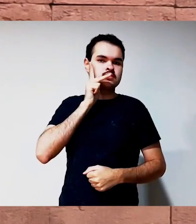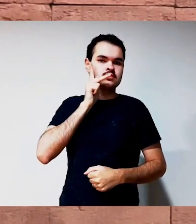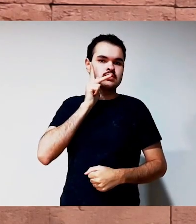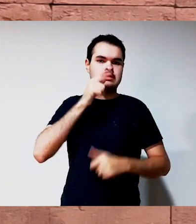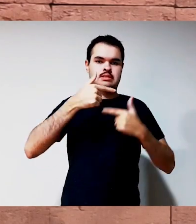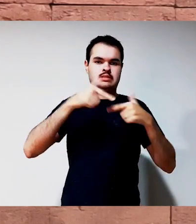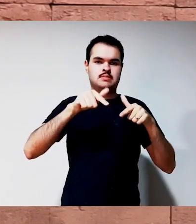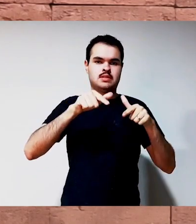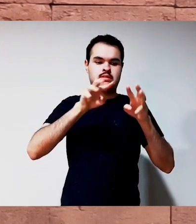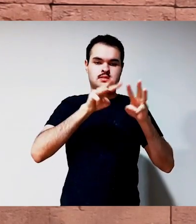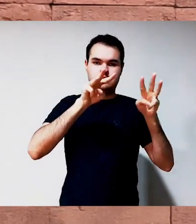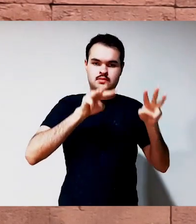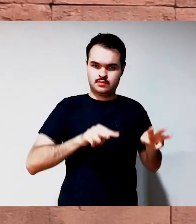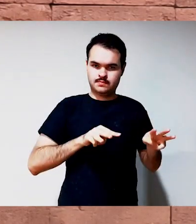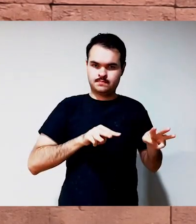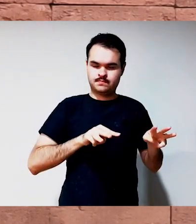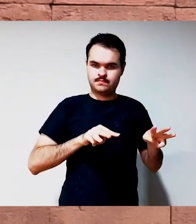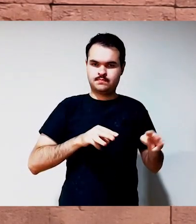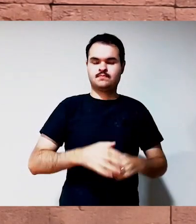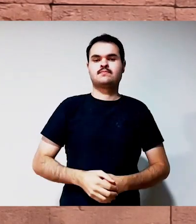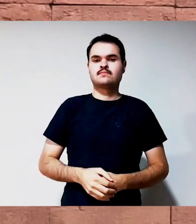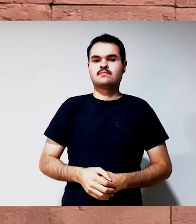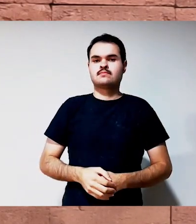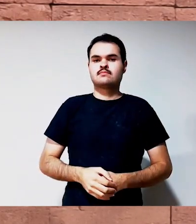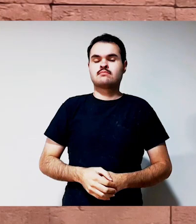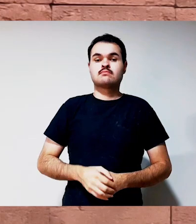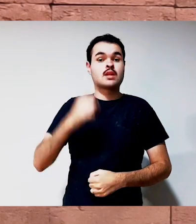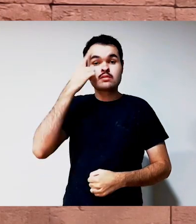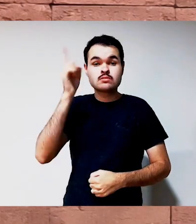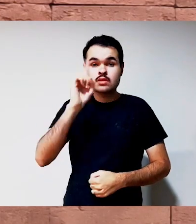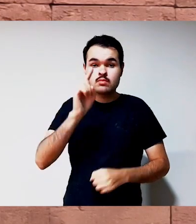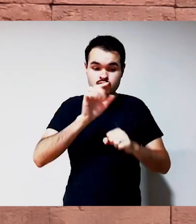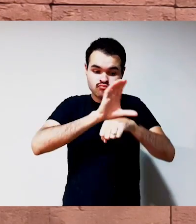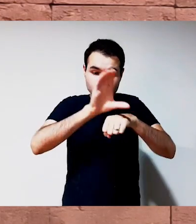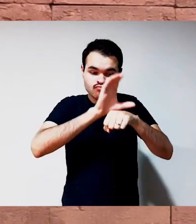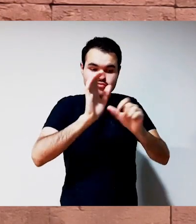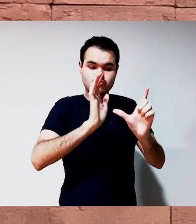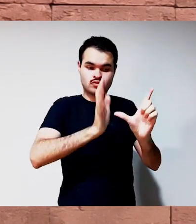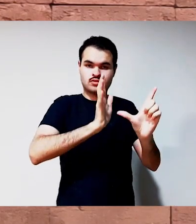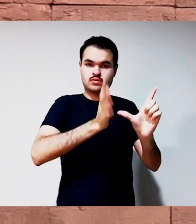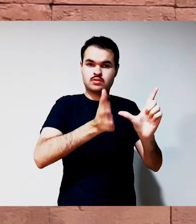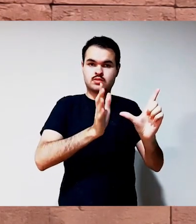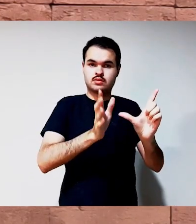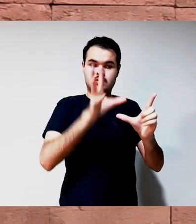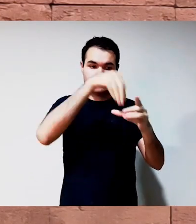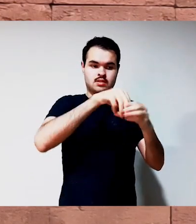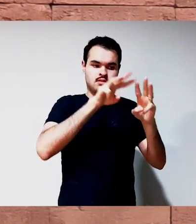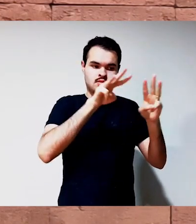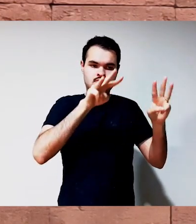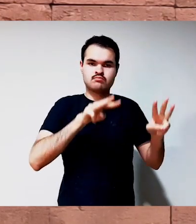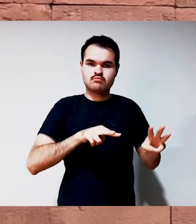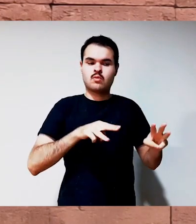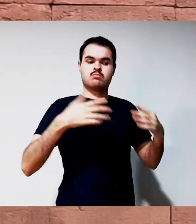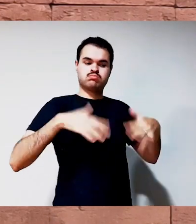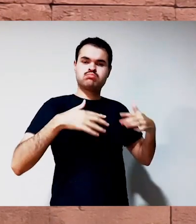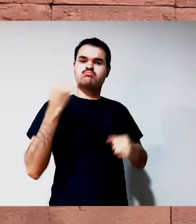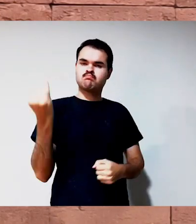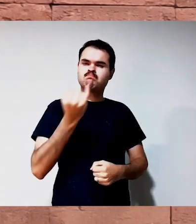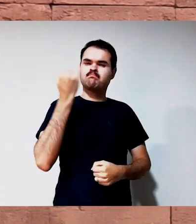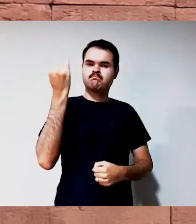Federal do Paraná. Para quem não sabe, o curso de Letras Libras da UFPR é um dos mais conceituados do Brasil.